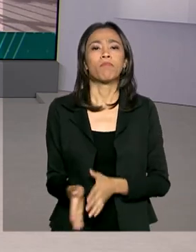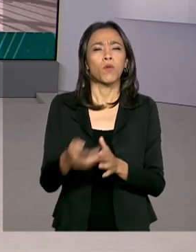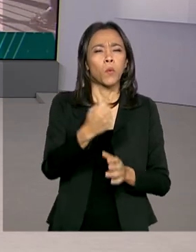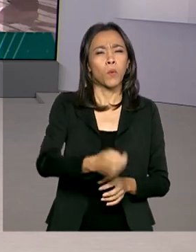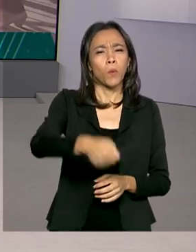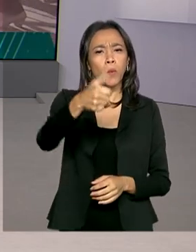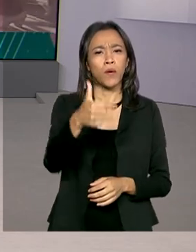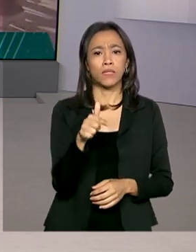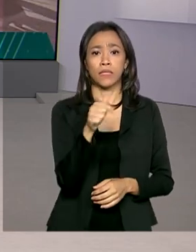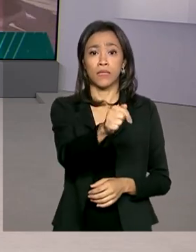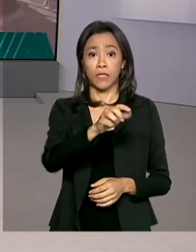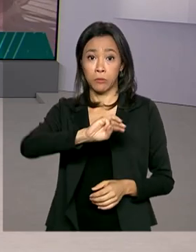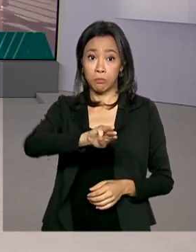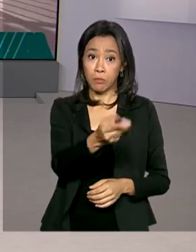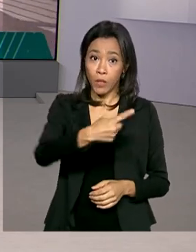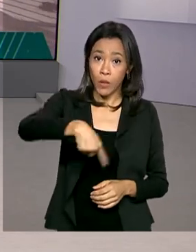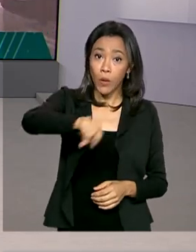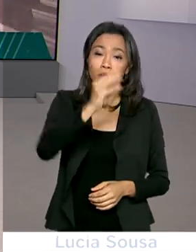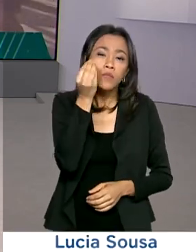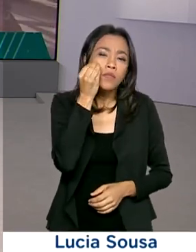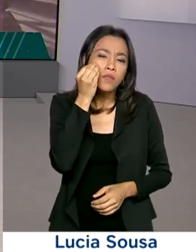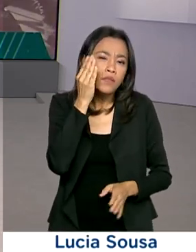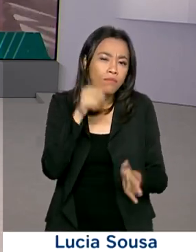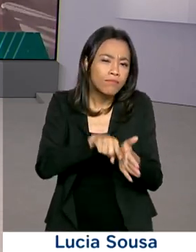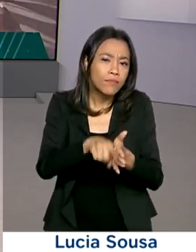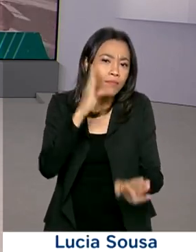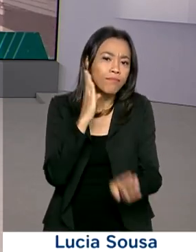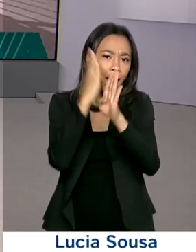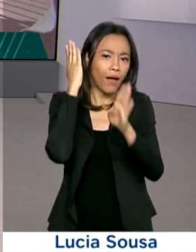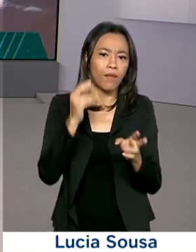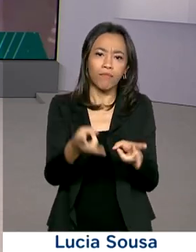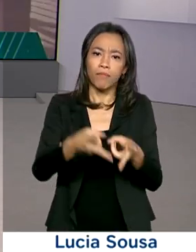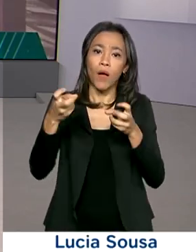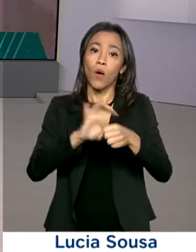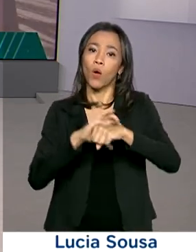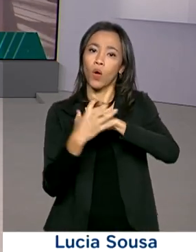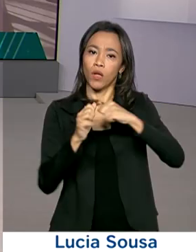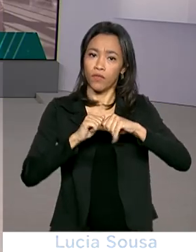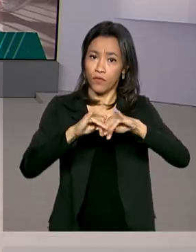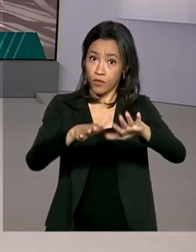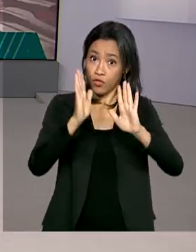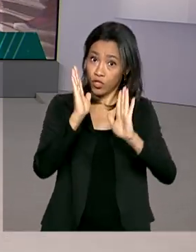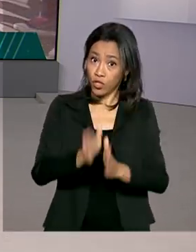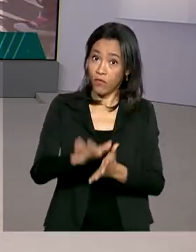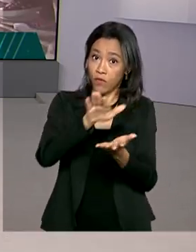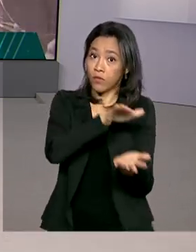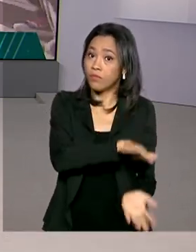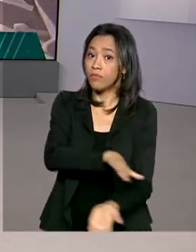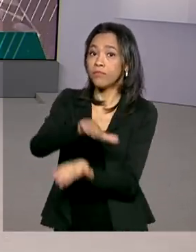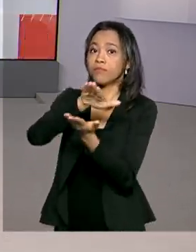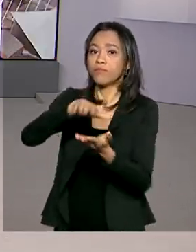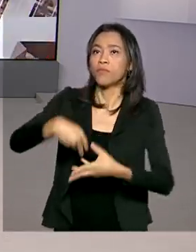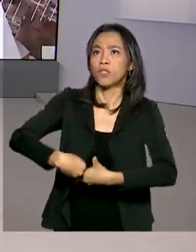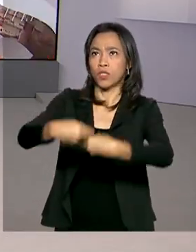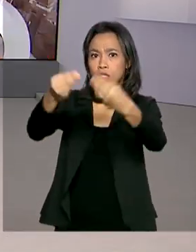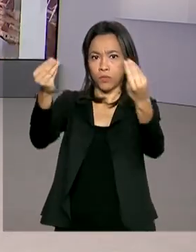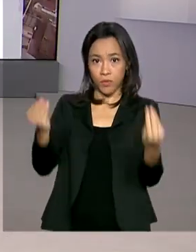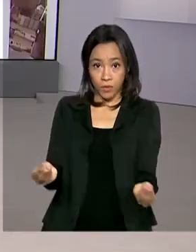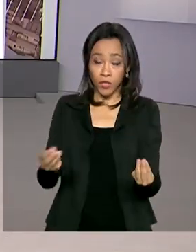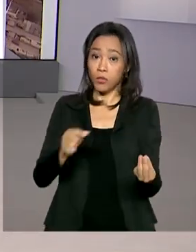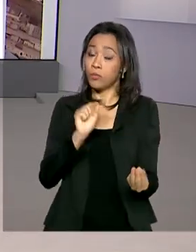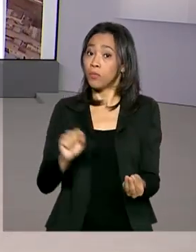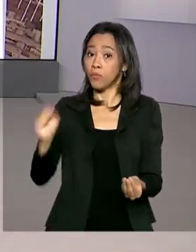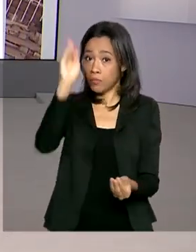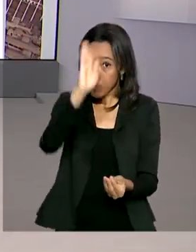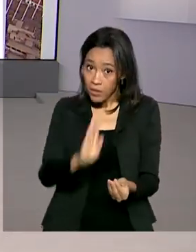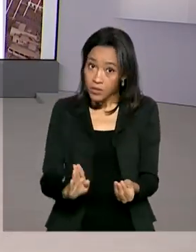Quase 7 milhões de testes para diagnosticar o novo coronavírus já foram distribuídos pelo Ministério da Saúde em todo o país. E as